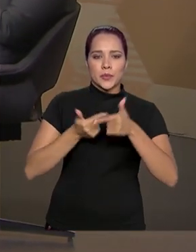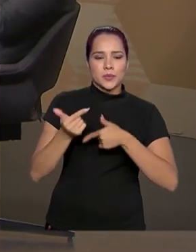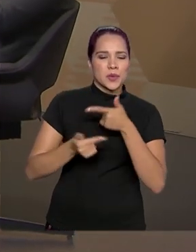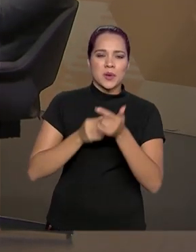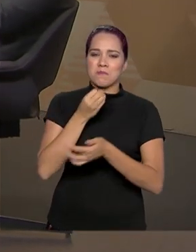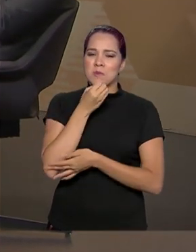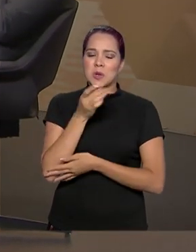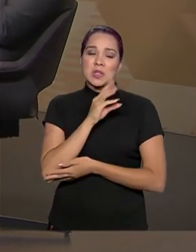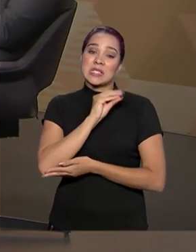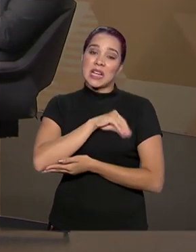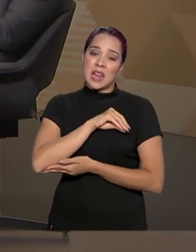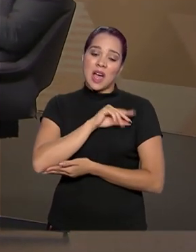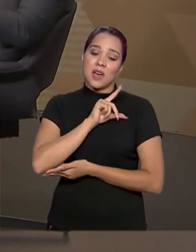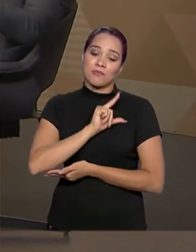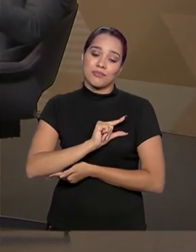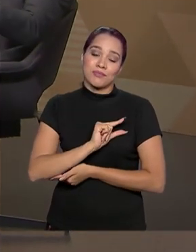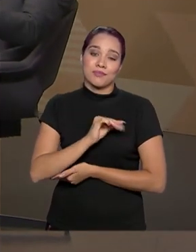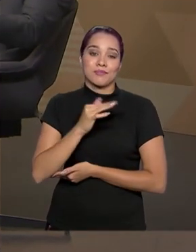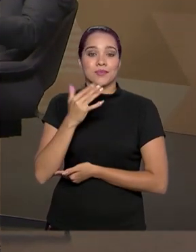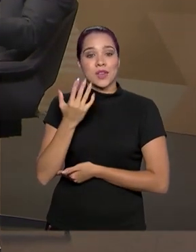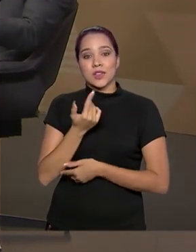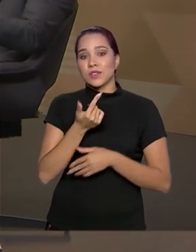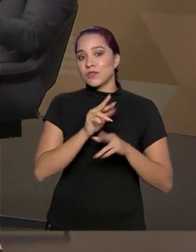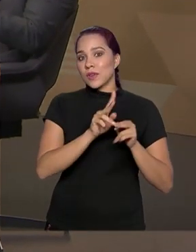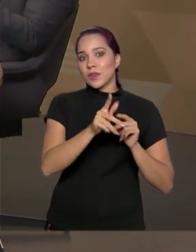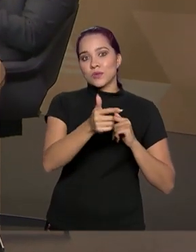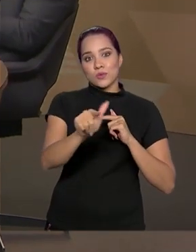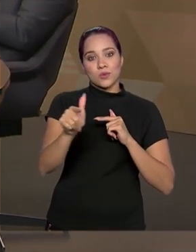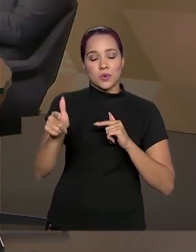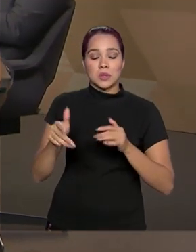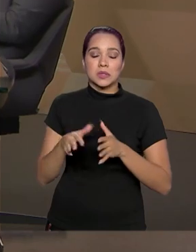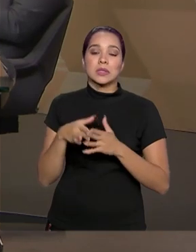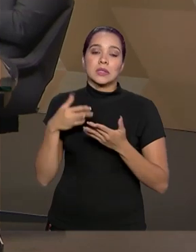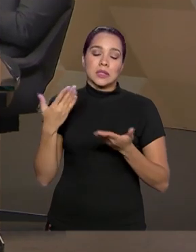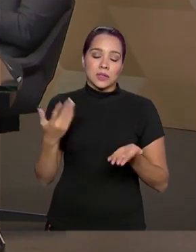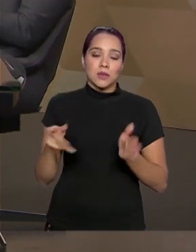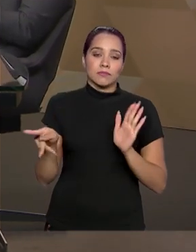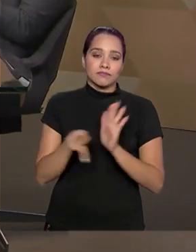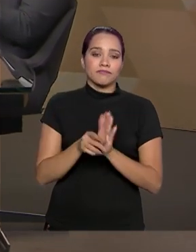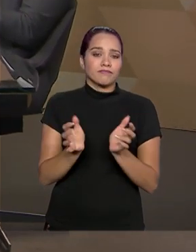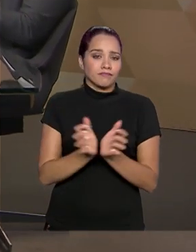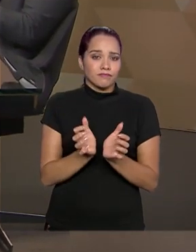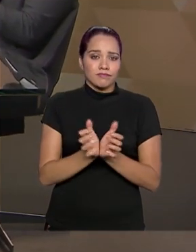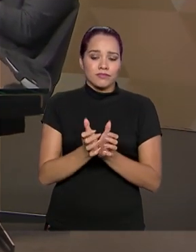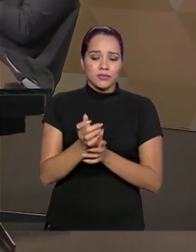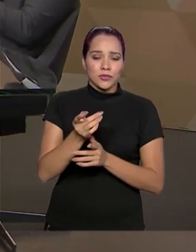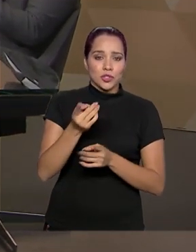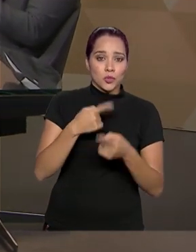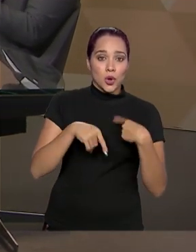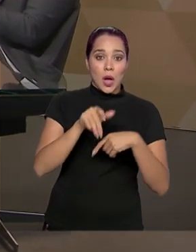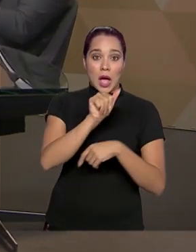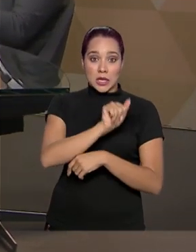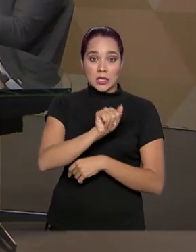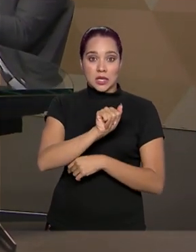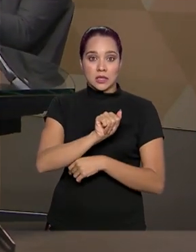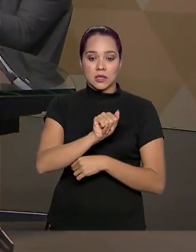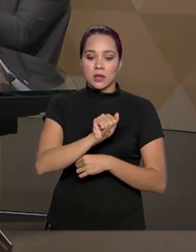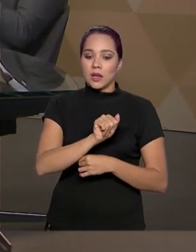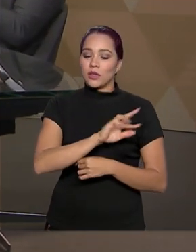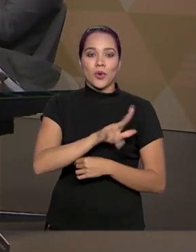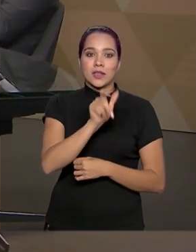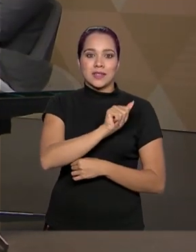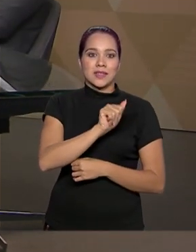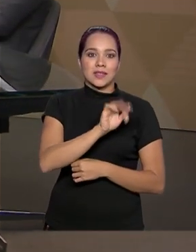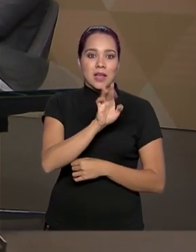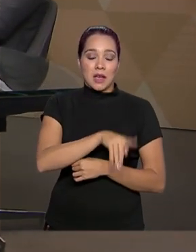muito boa, os salários eram mais baixos que os demais departamentos. A nossa própria agência, a gente virou agência, o nosso salário ainda não é de agência.